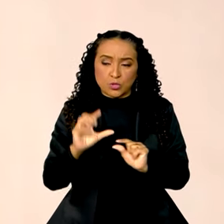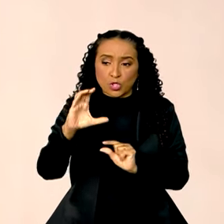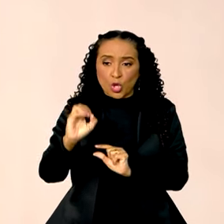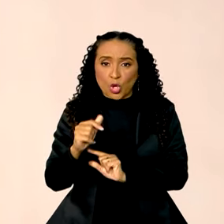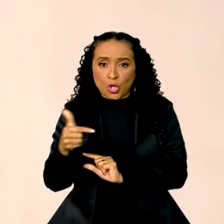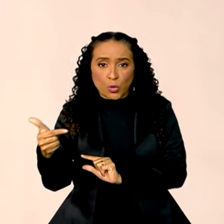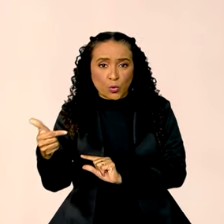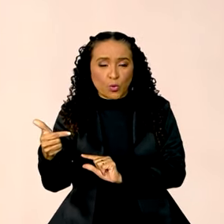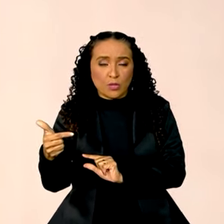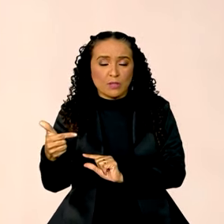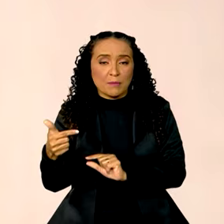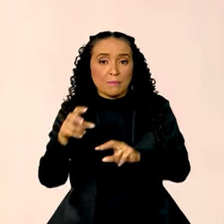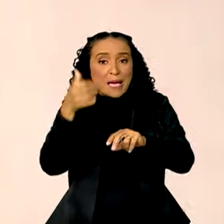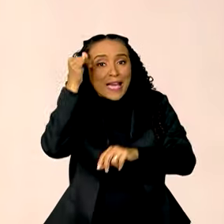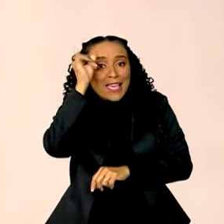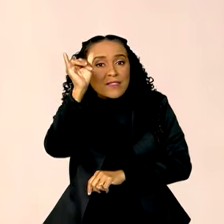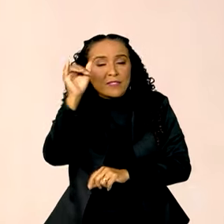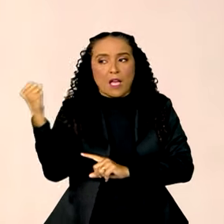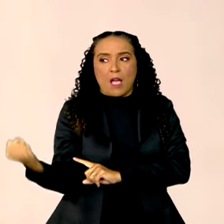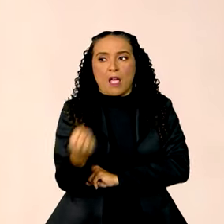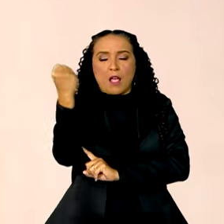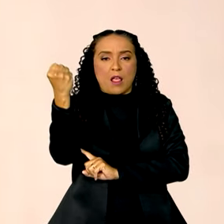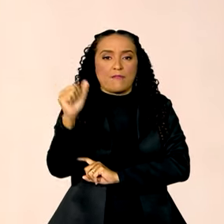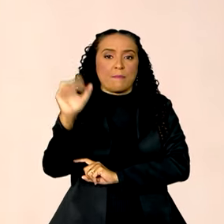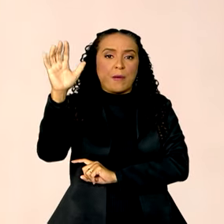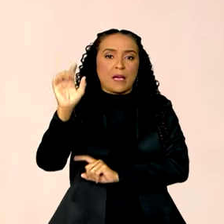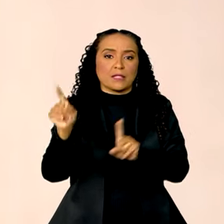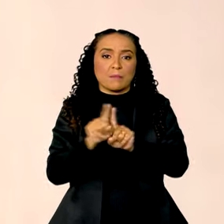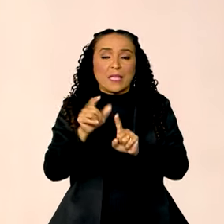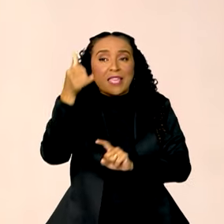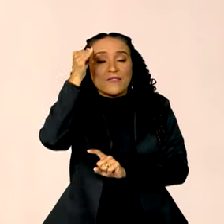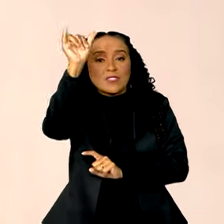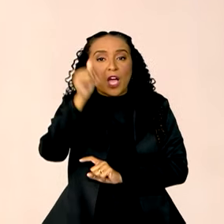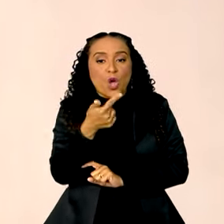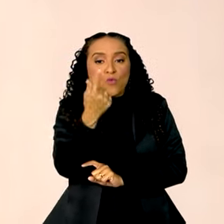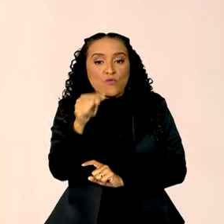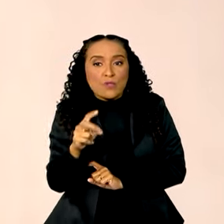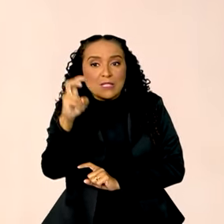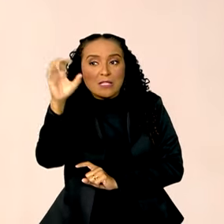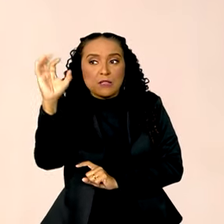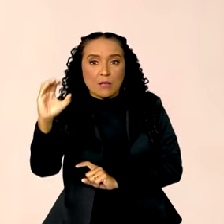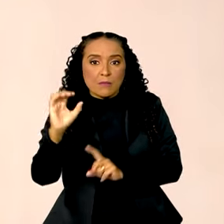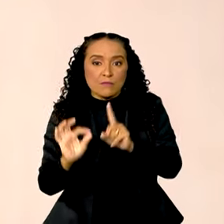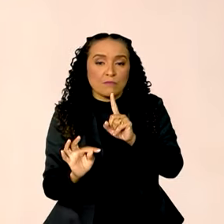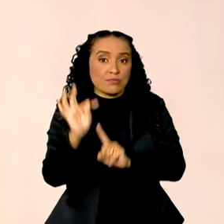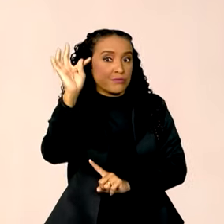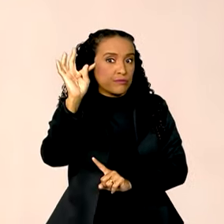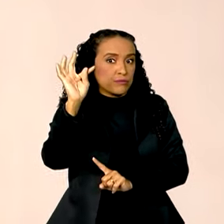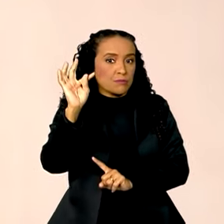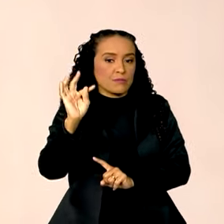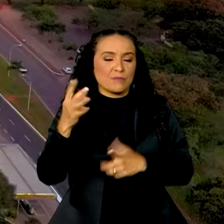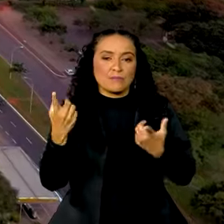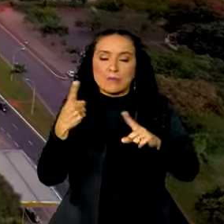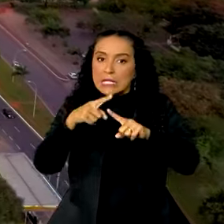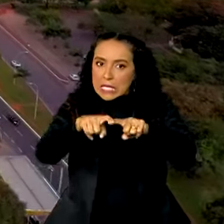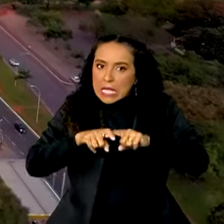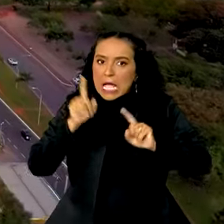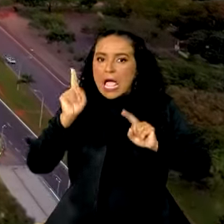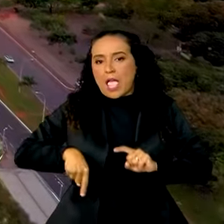pra não agravar o problema, não ultrapassar o meio de temperatura da terra porque senão aí é um caos completo.